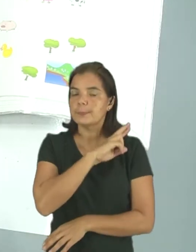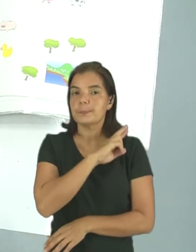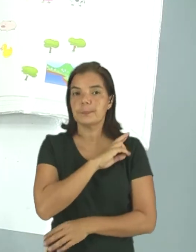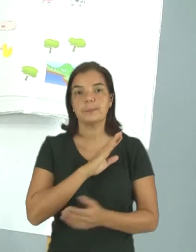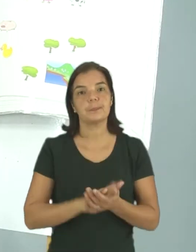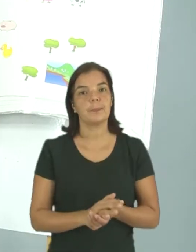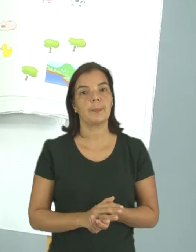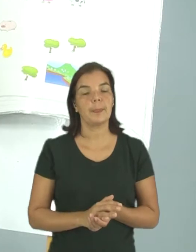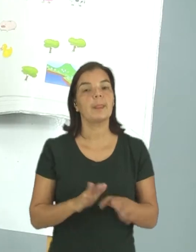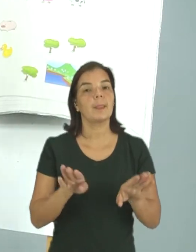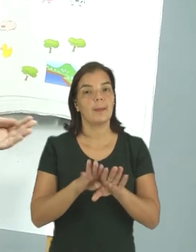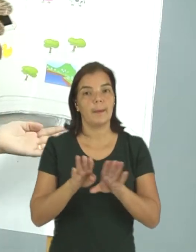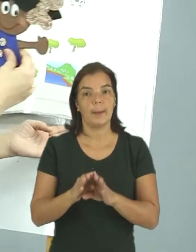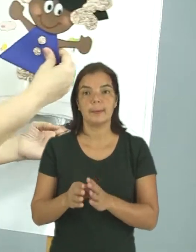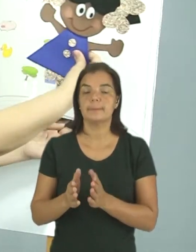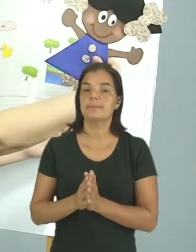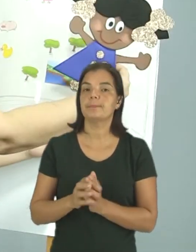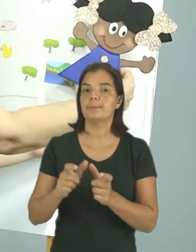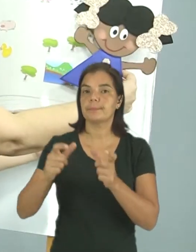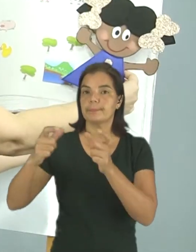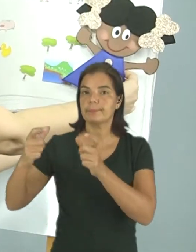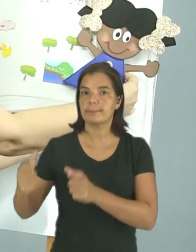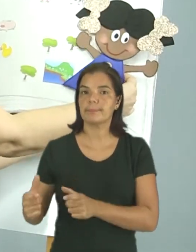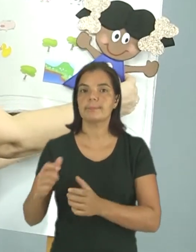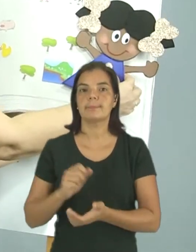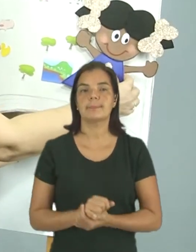Eu vou colocar Mila agora aqui.